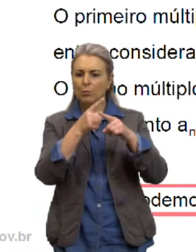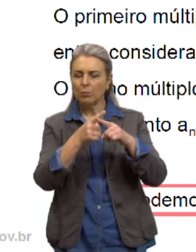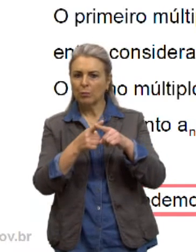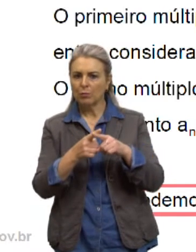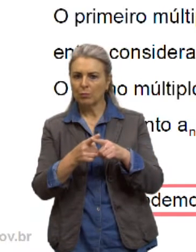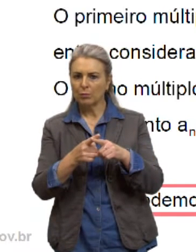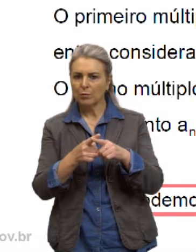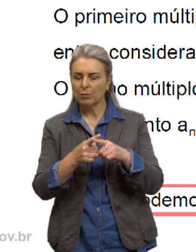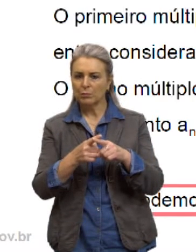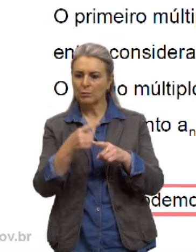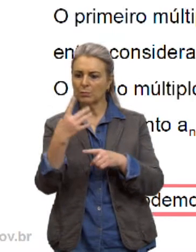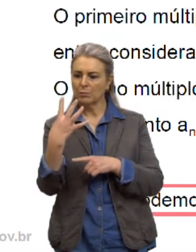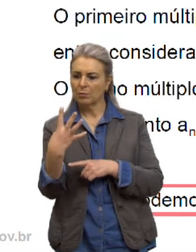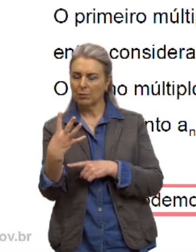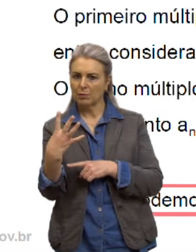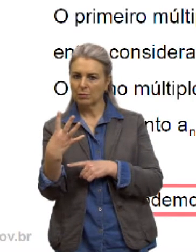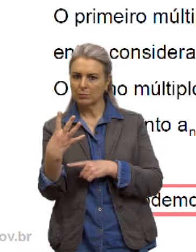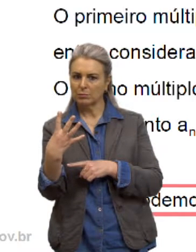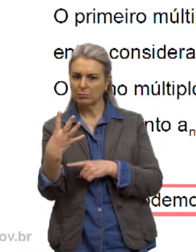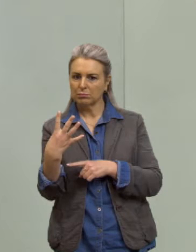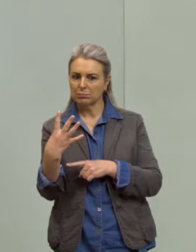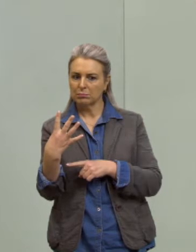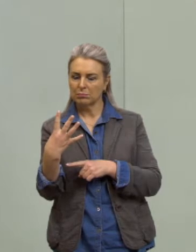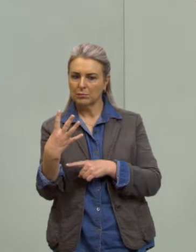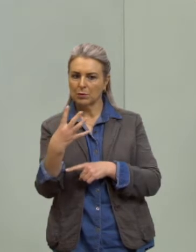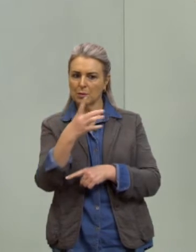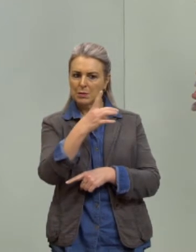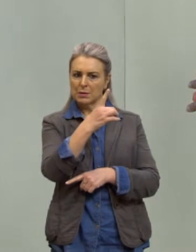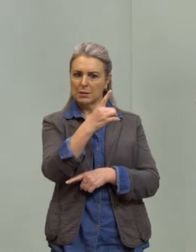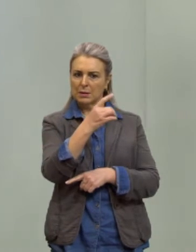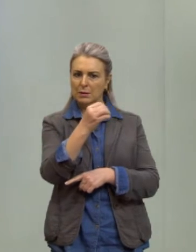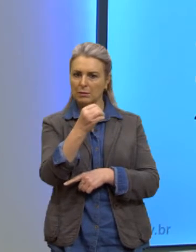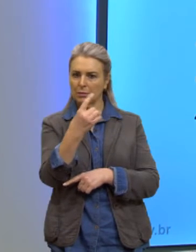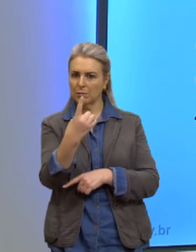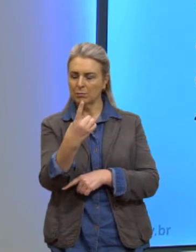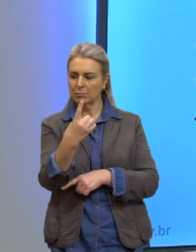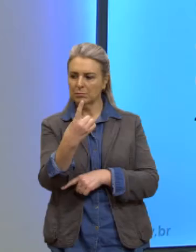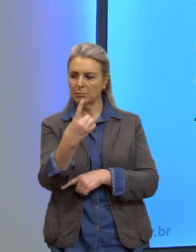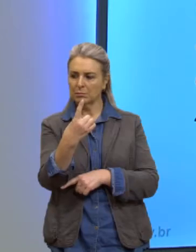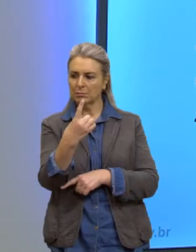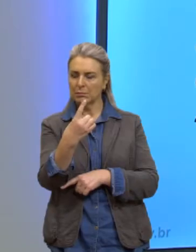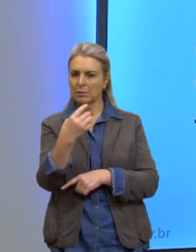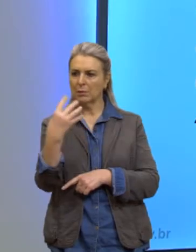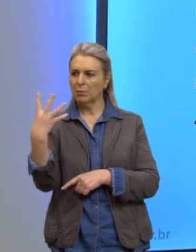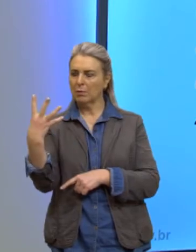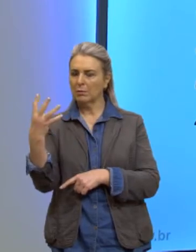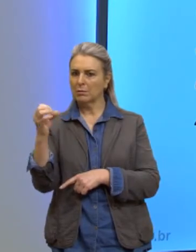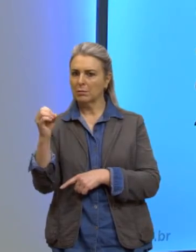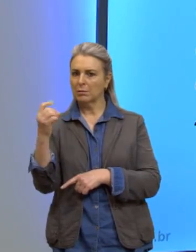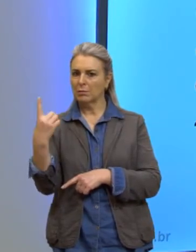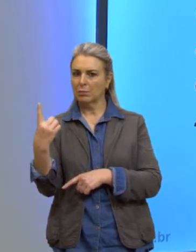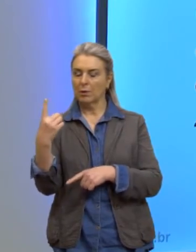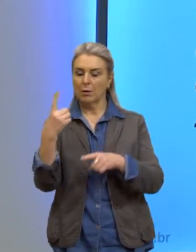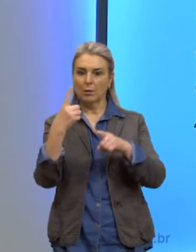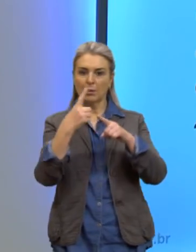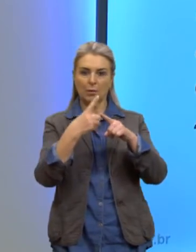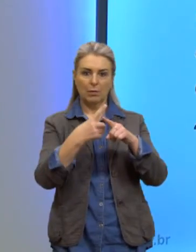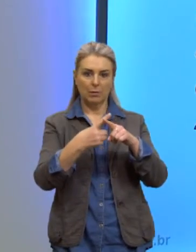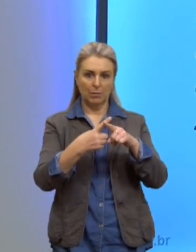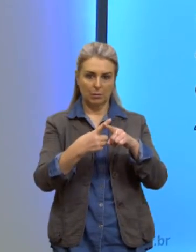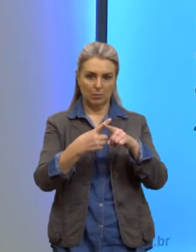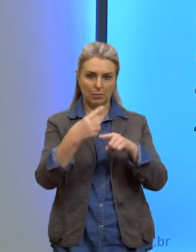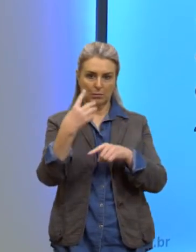existem entre o cento e um e o quatrocentos e um múltiplos de quatro o que nós